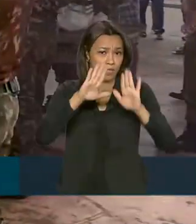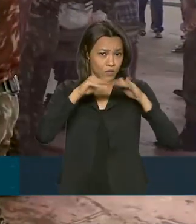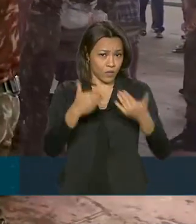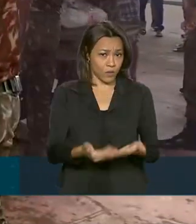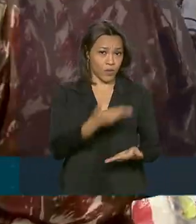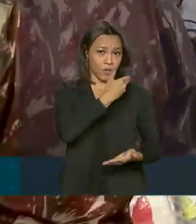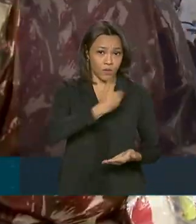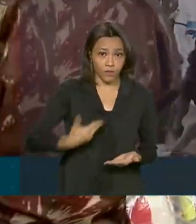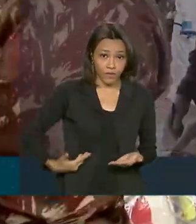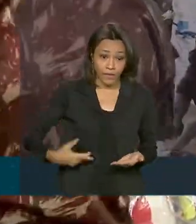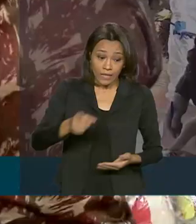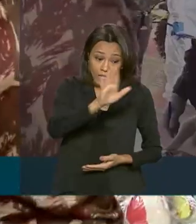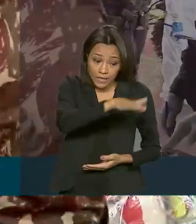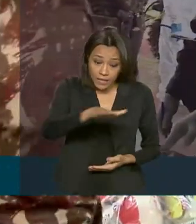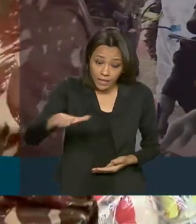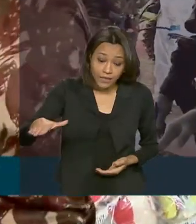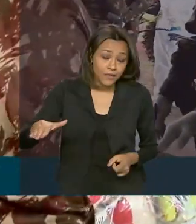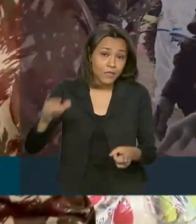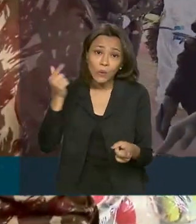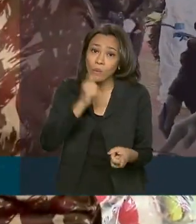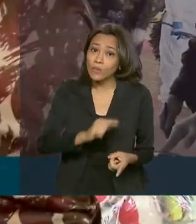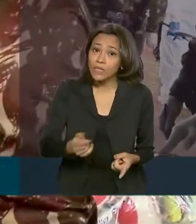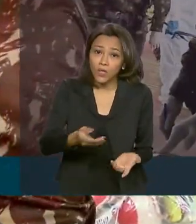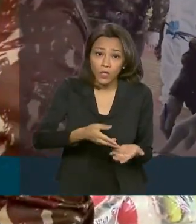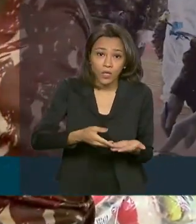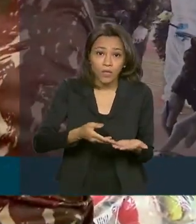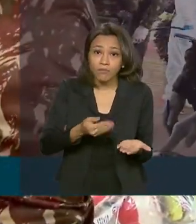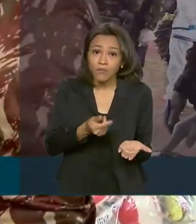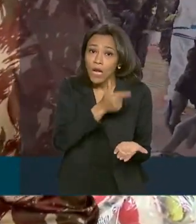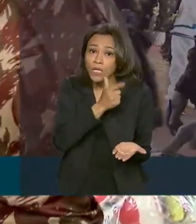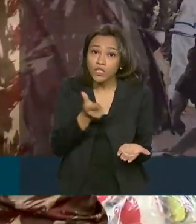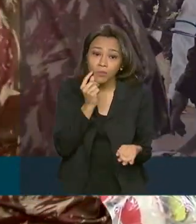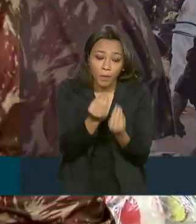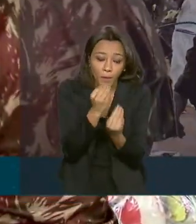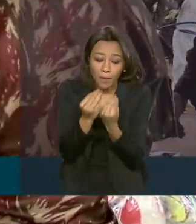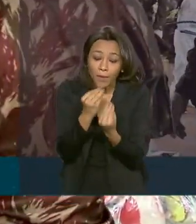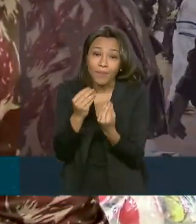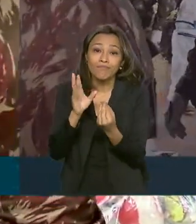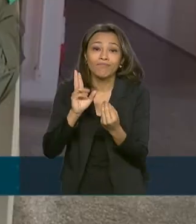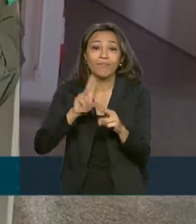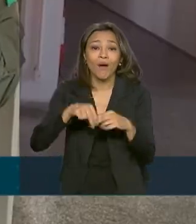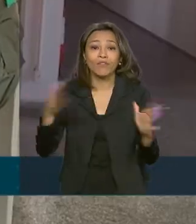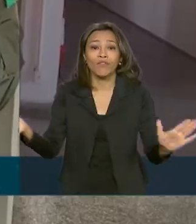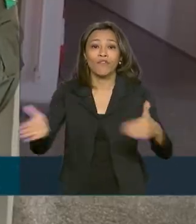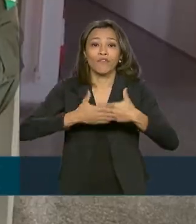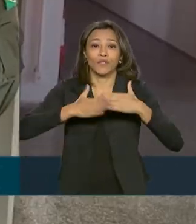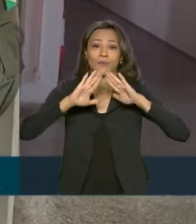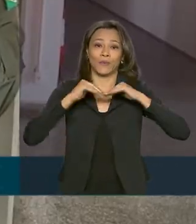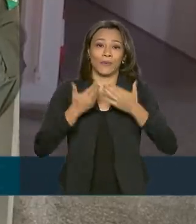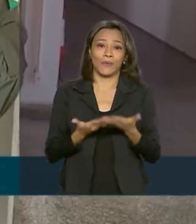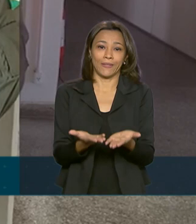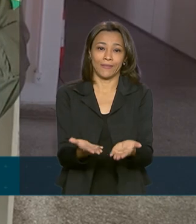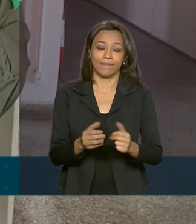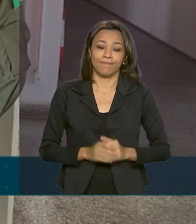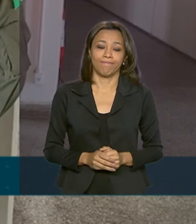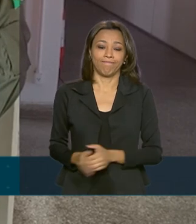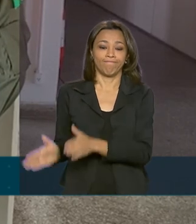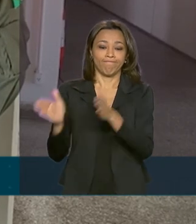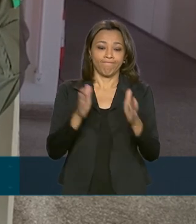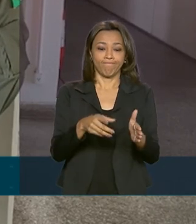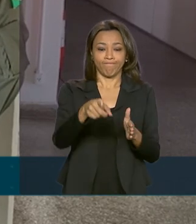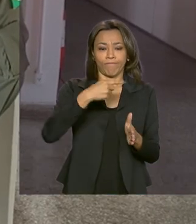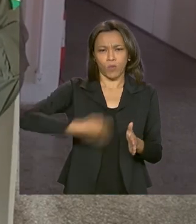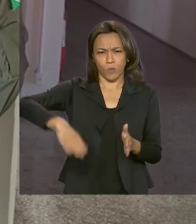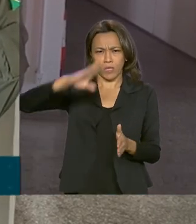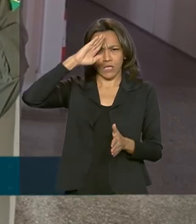Crianças que deixaram de receber a merenda com o fechamento das escolas. A aviação do Exército sente-se honrada